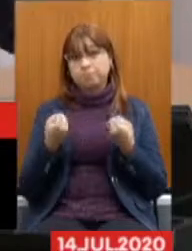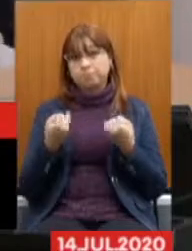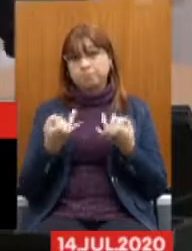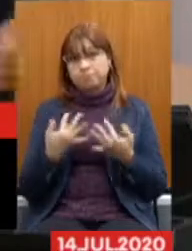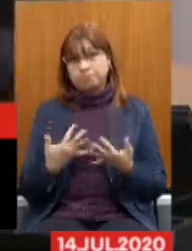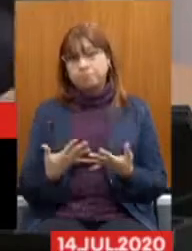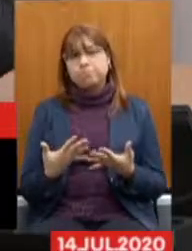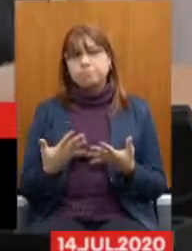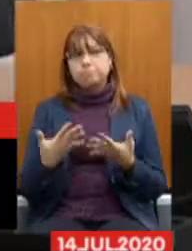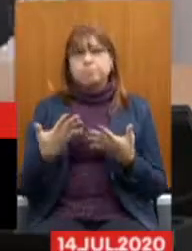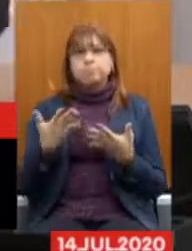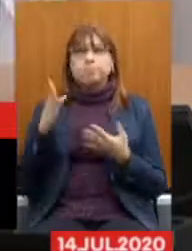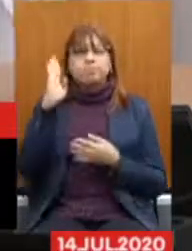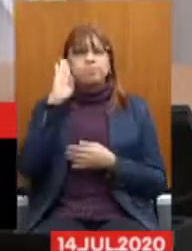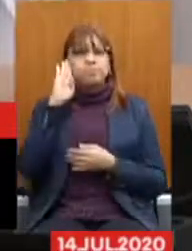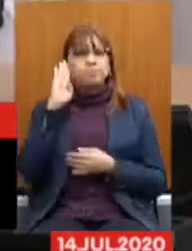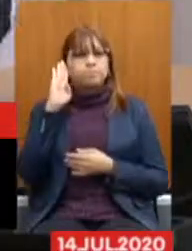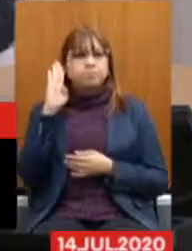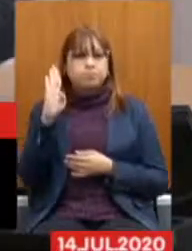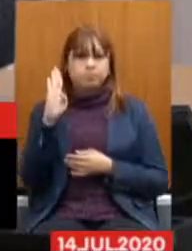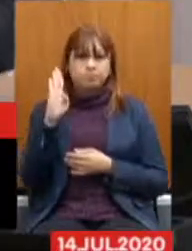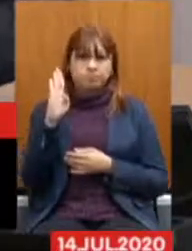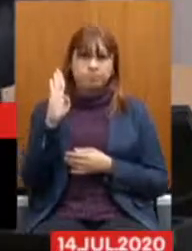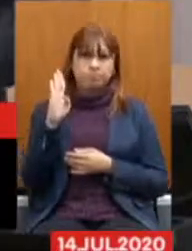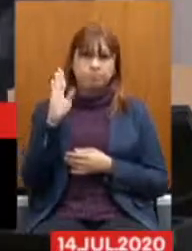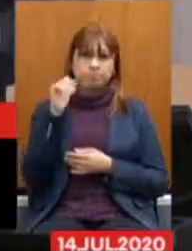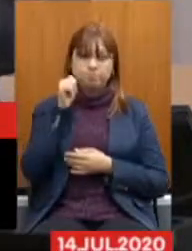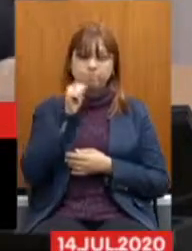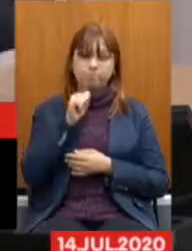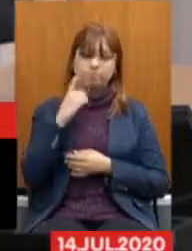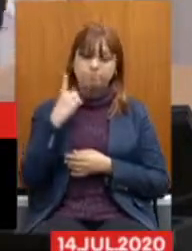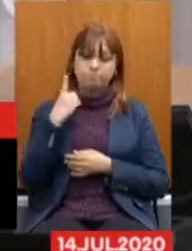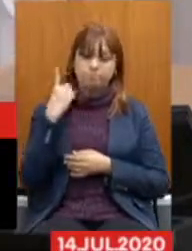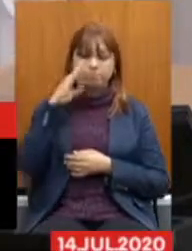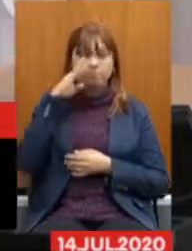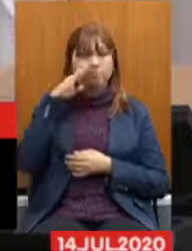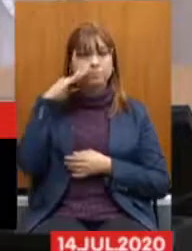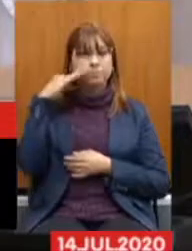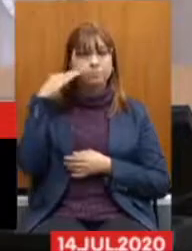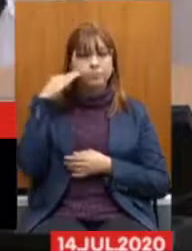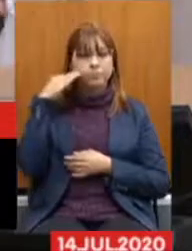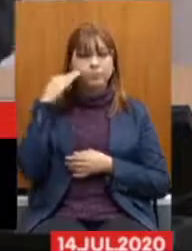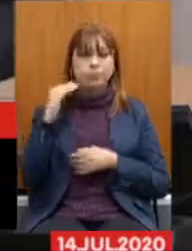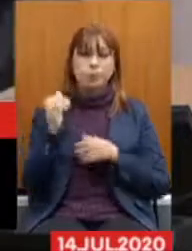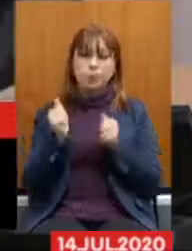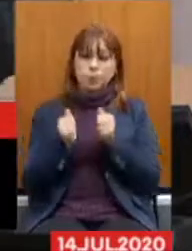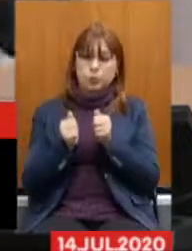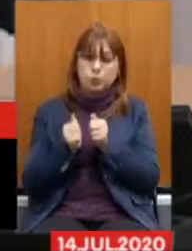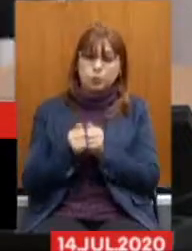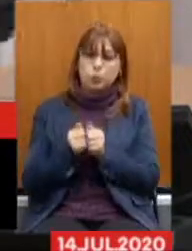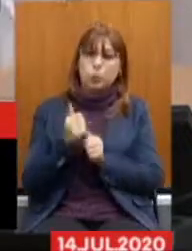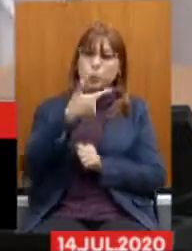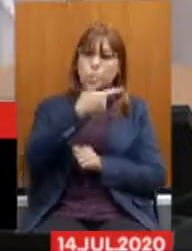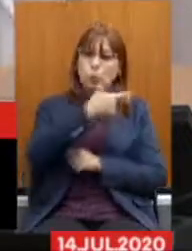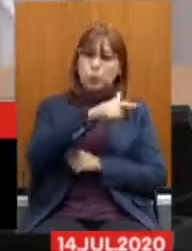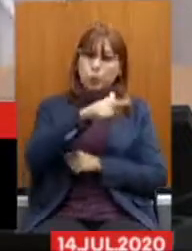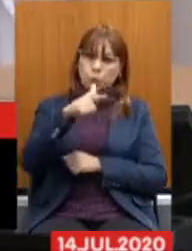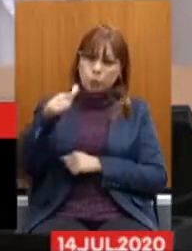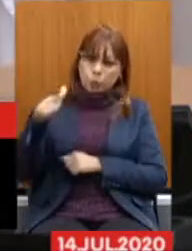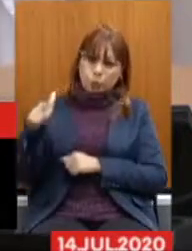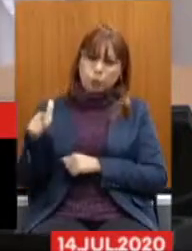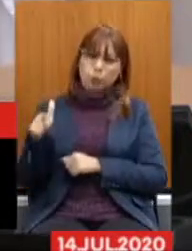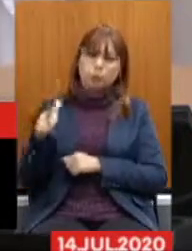principalmente, a deputada Beatriz, que, juntamente com outros deputados,